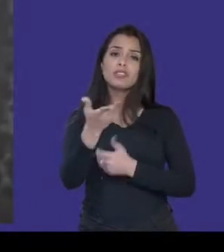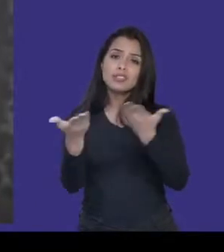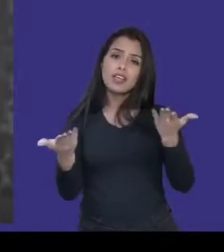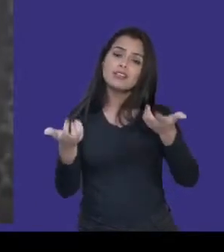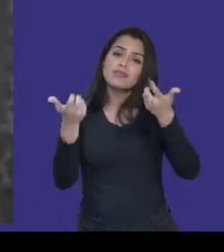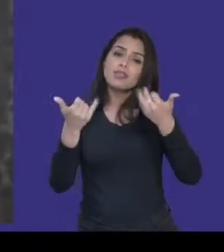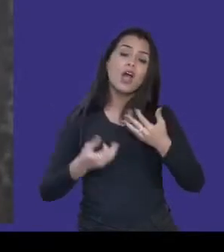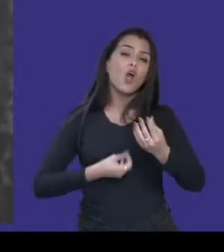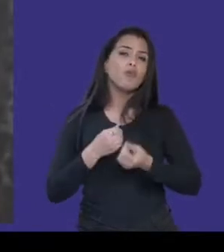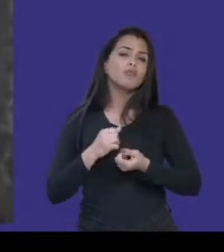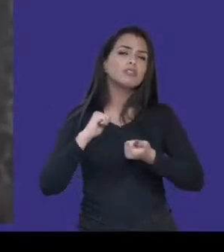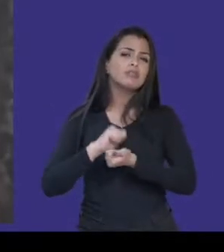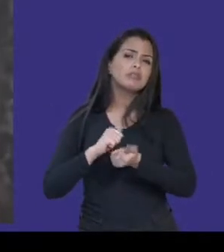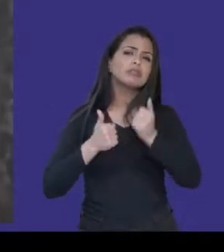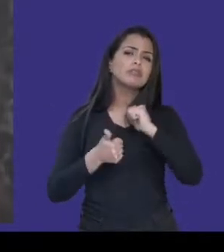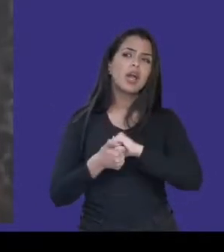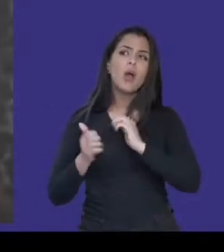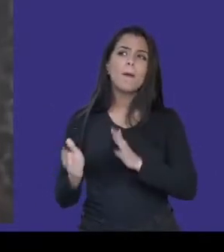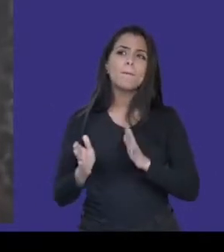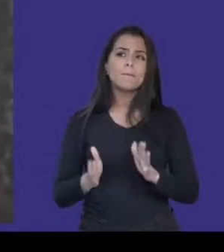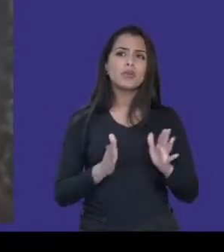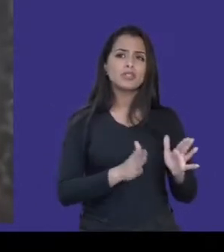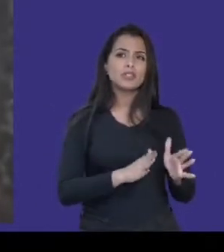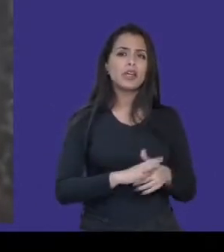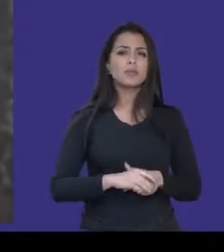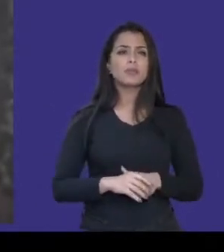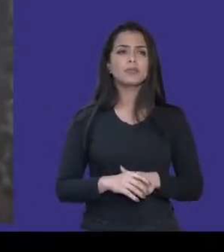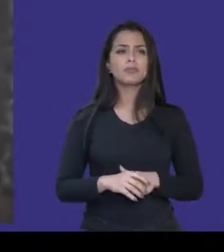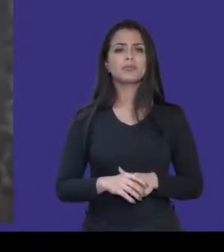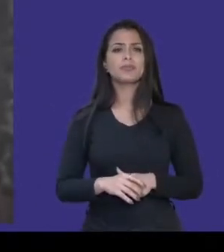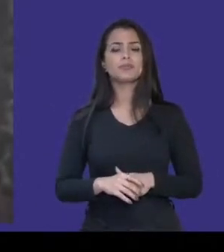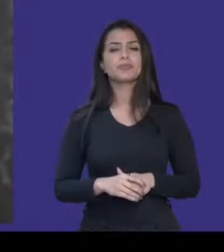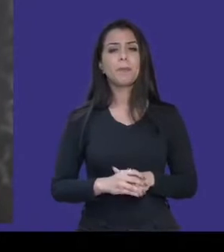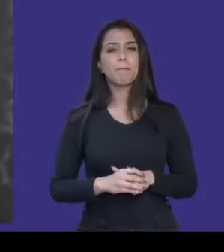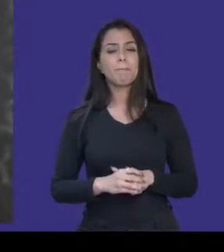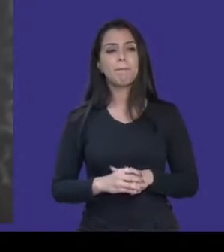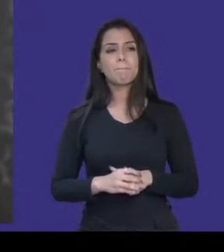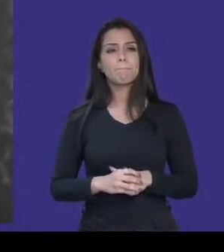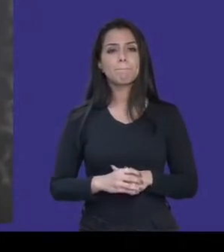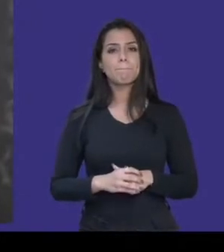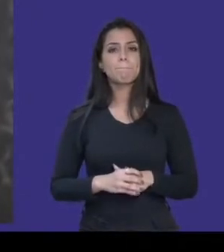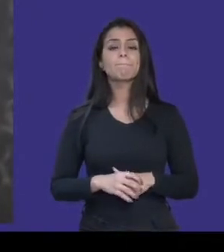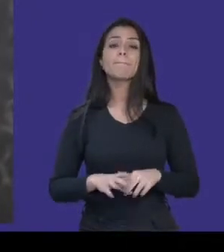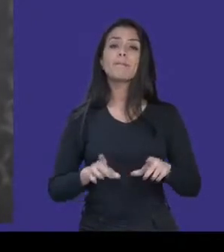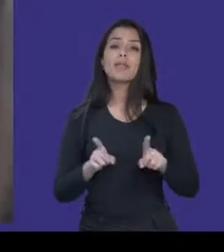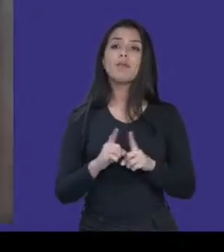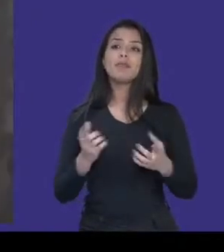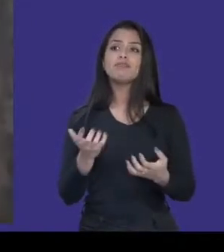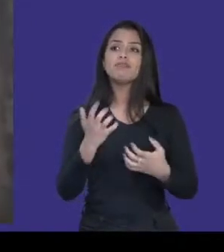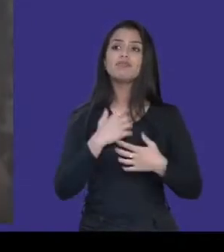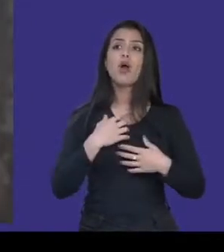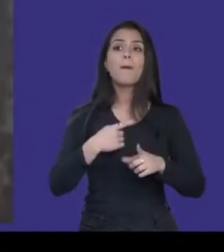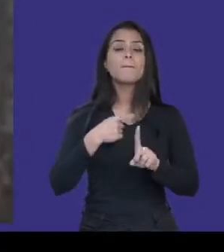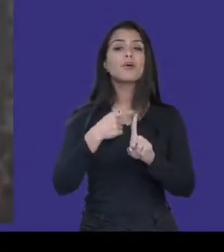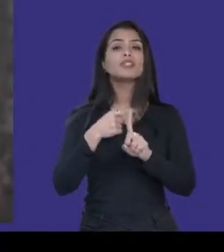de transição e adaptação para a produção de podcast de vocês. E o impacto positivo, né? Que a acessibilidade vai,